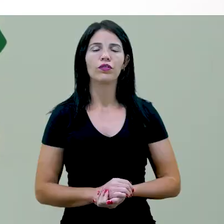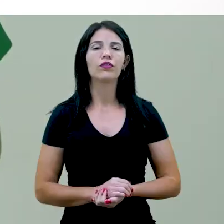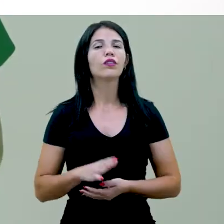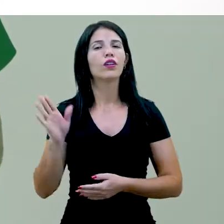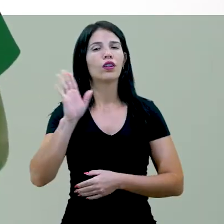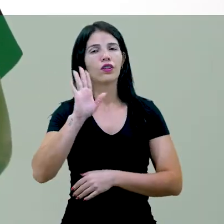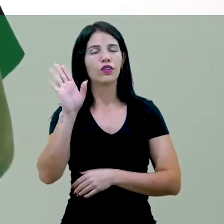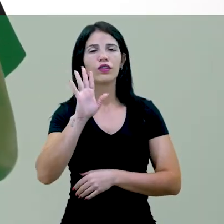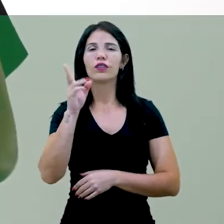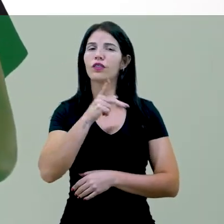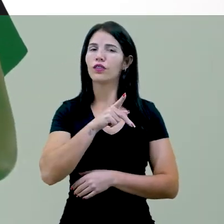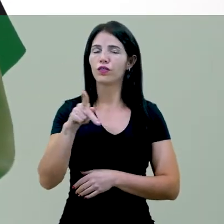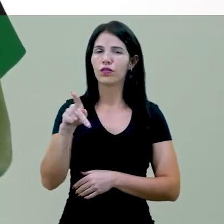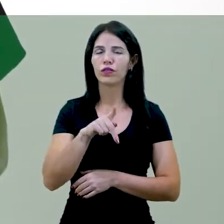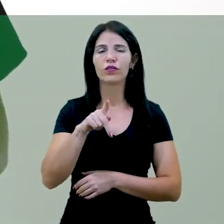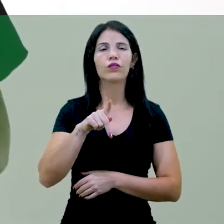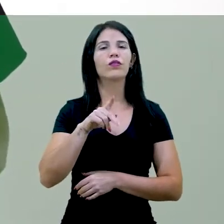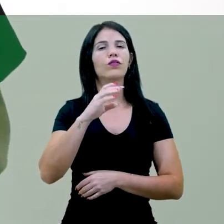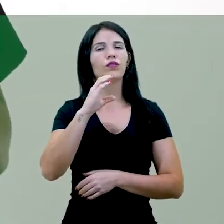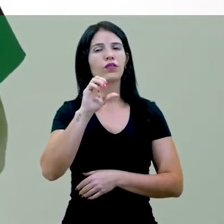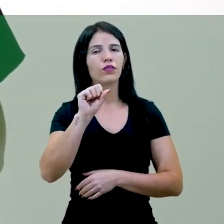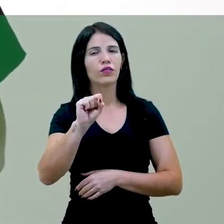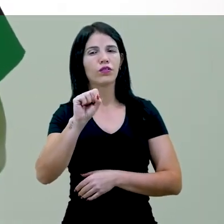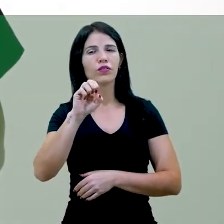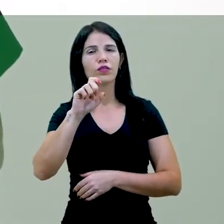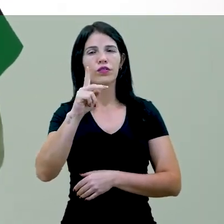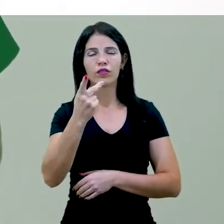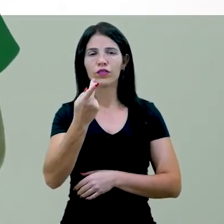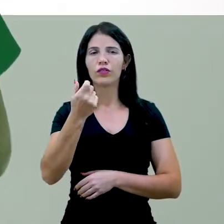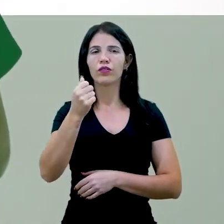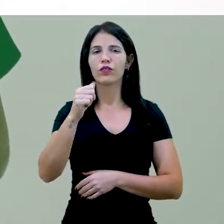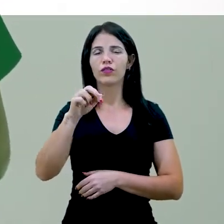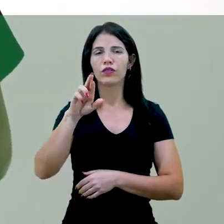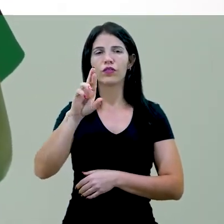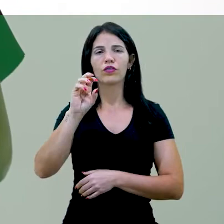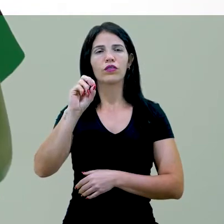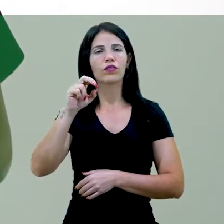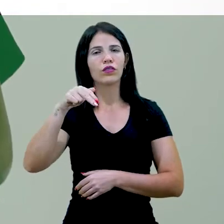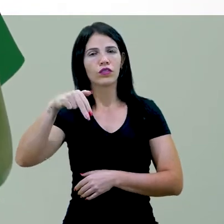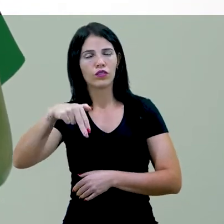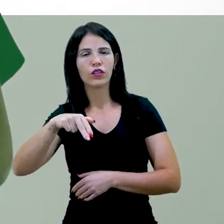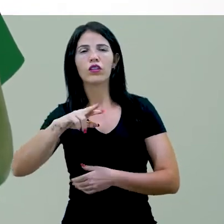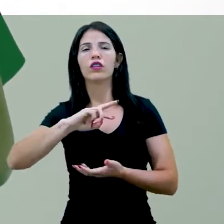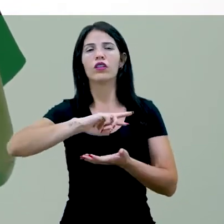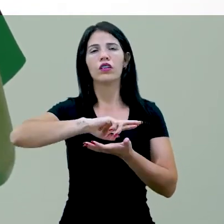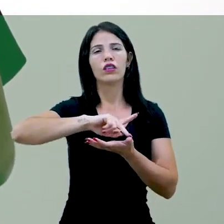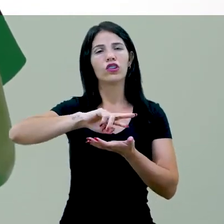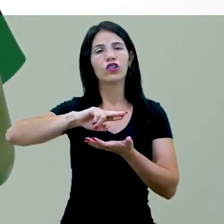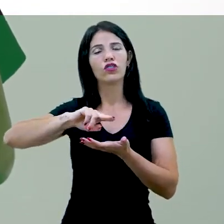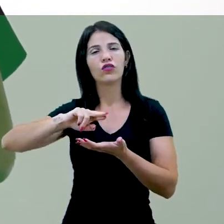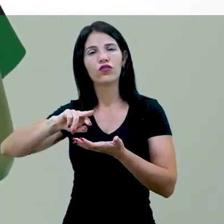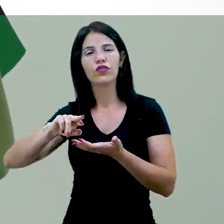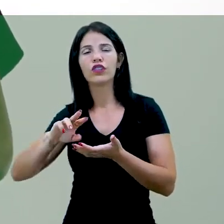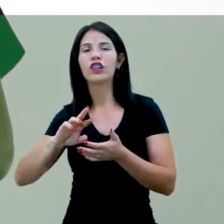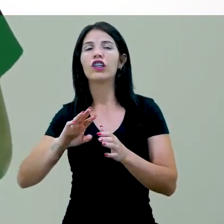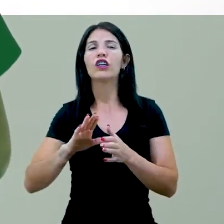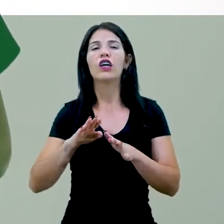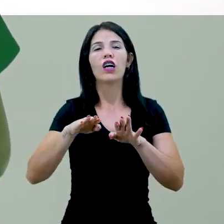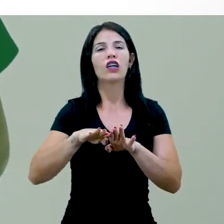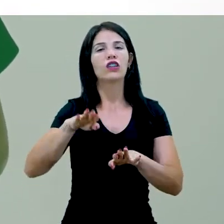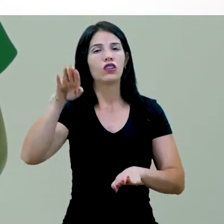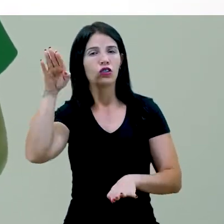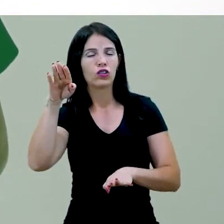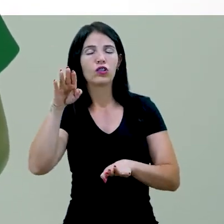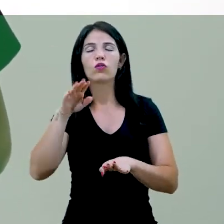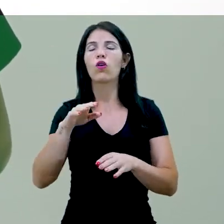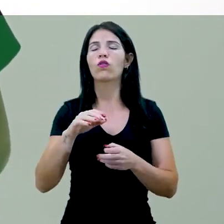Olá, sou a professora Sharon e nessa aula vamos tratar sobre as desigualdades raciais e sociais na educação brasileira. Seja muito